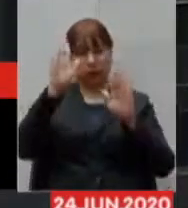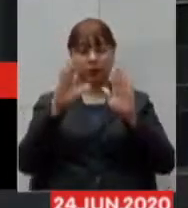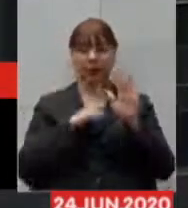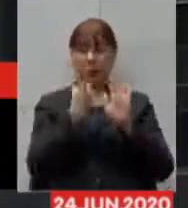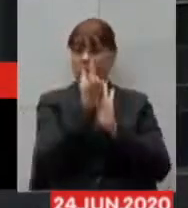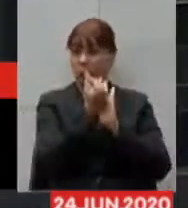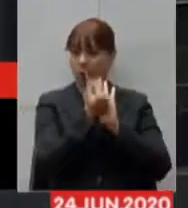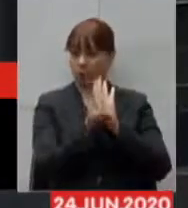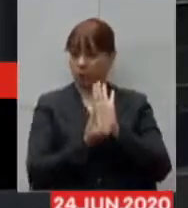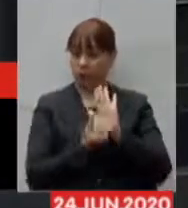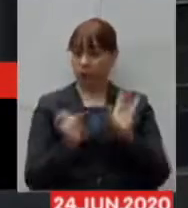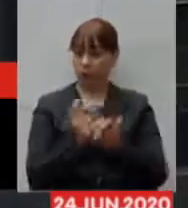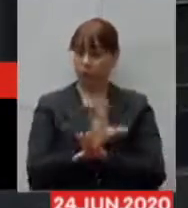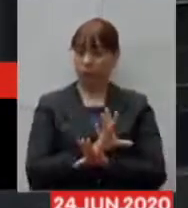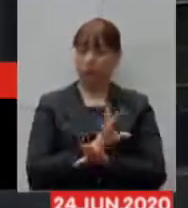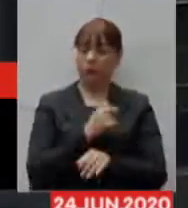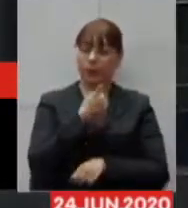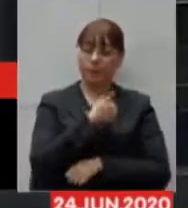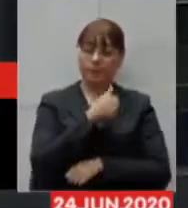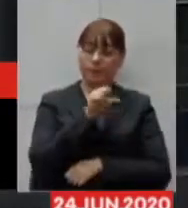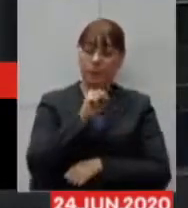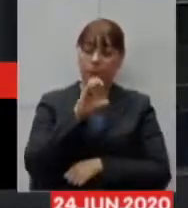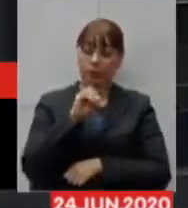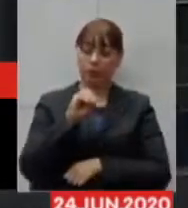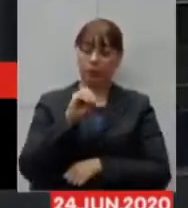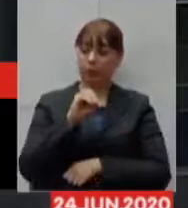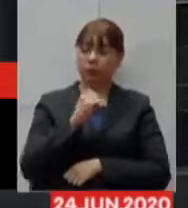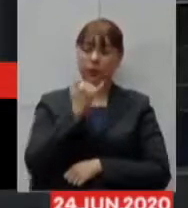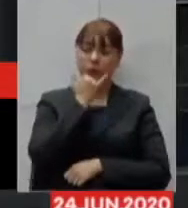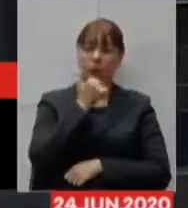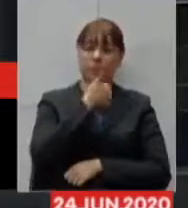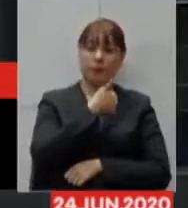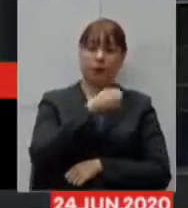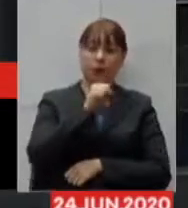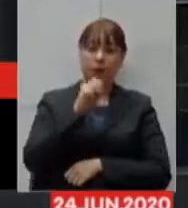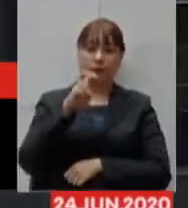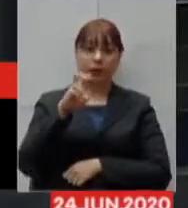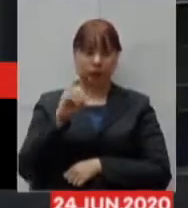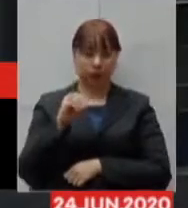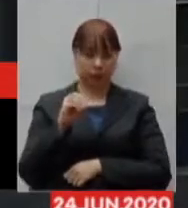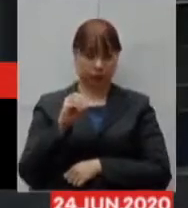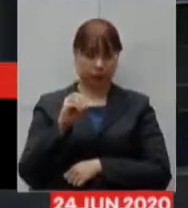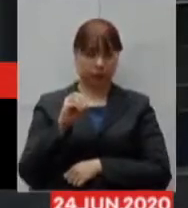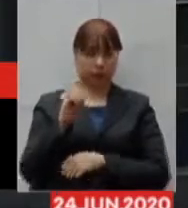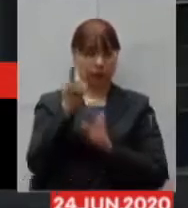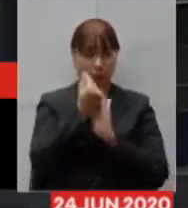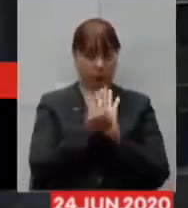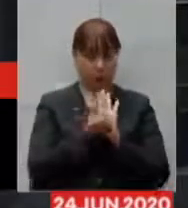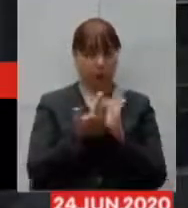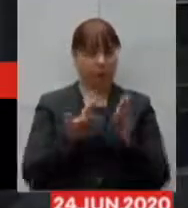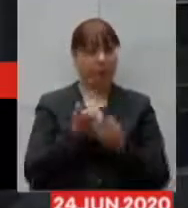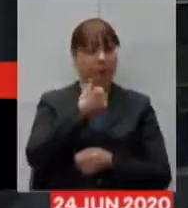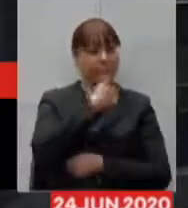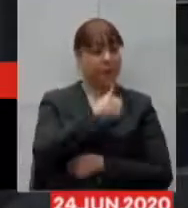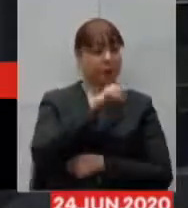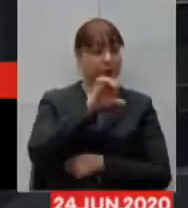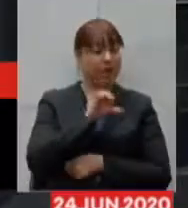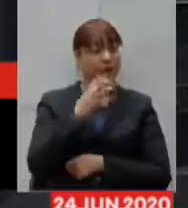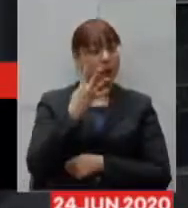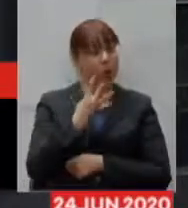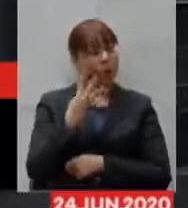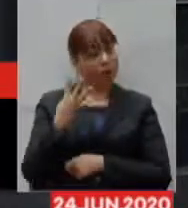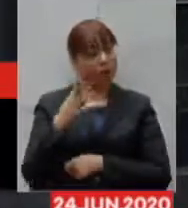médio de leito de R$.850,00 e agora tem um orçamento de R$ 1.944